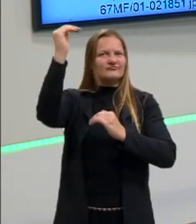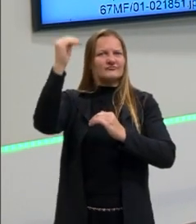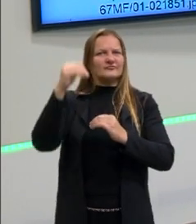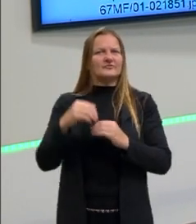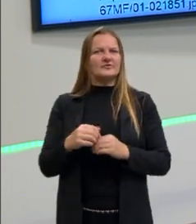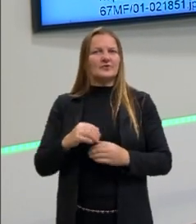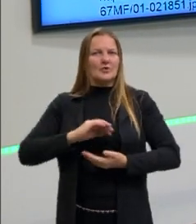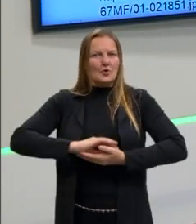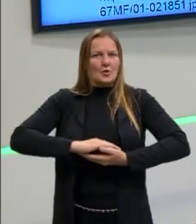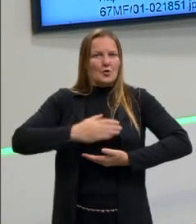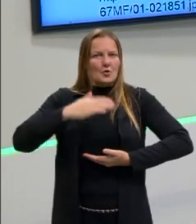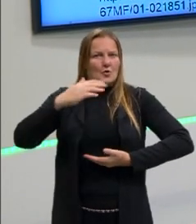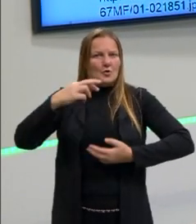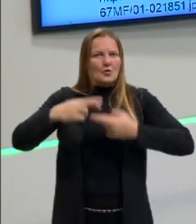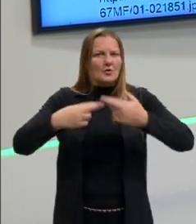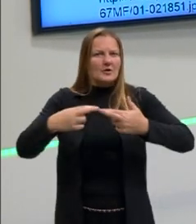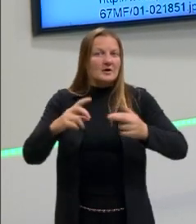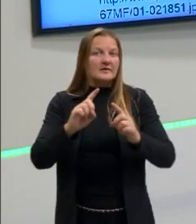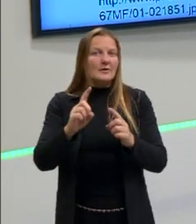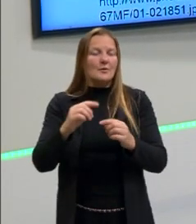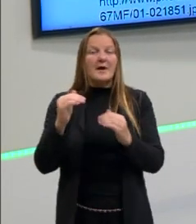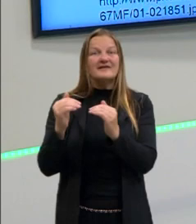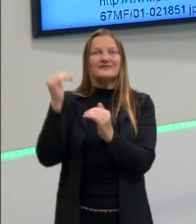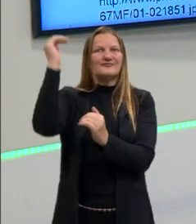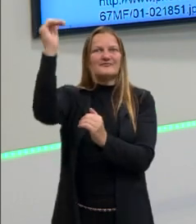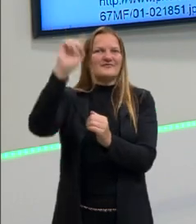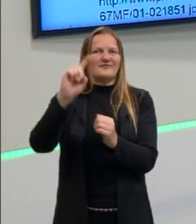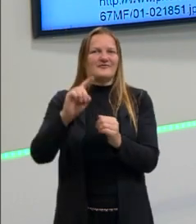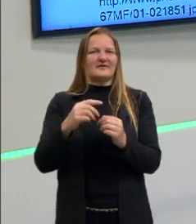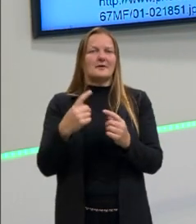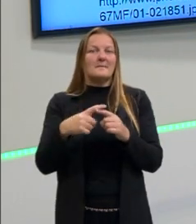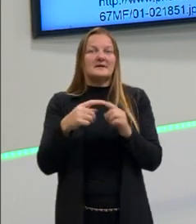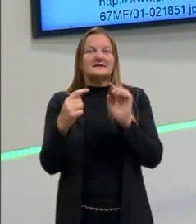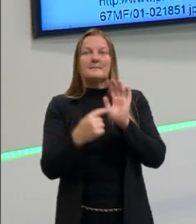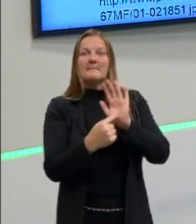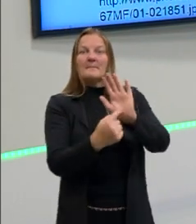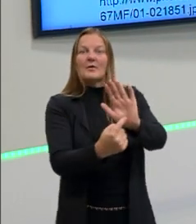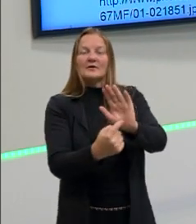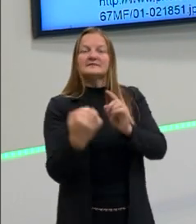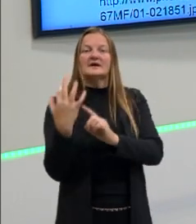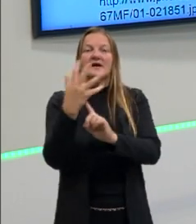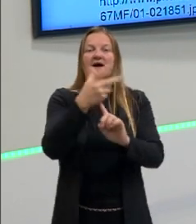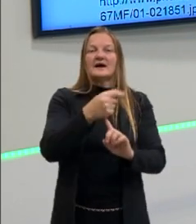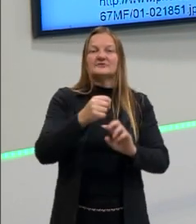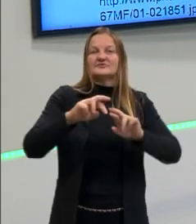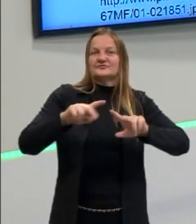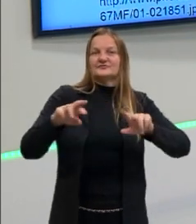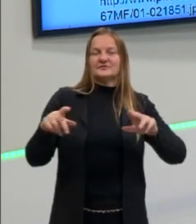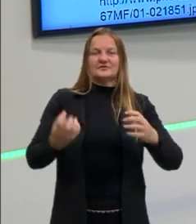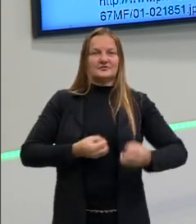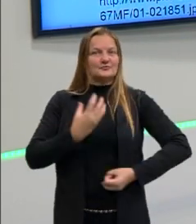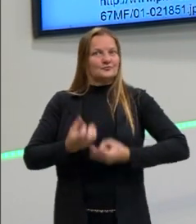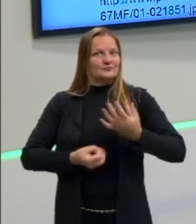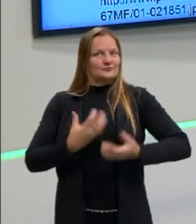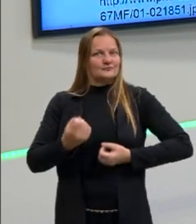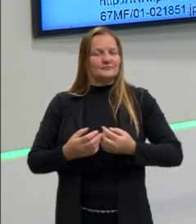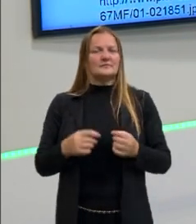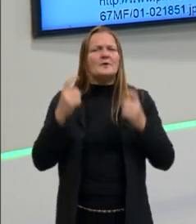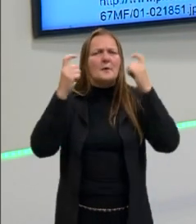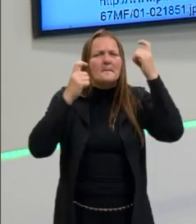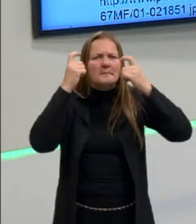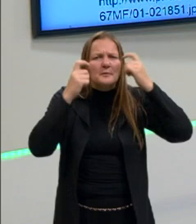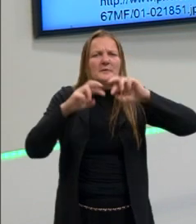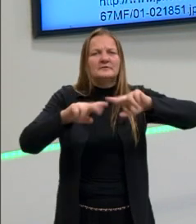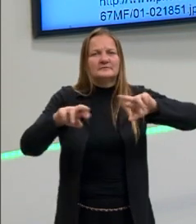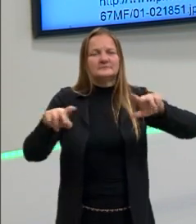renascentista em relação ao medieval? Não, só mostra que é uma arte que tem outros preceitos, outras preocupações.